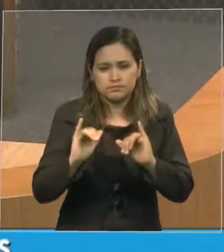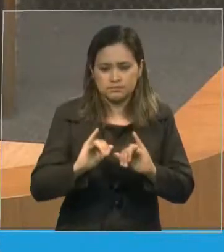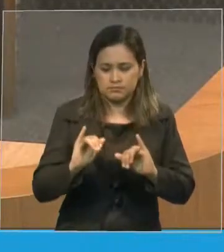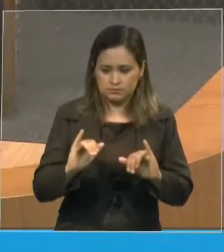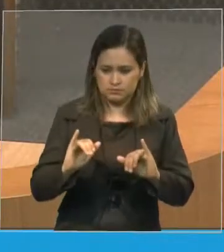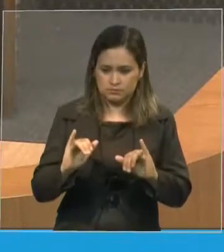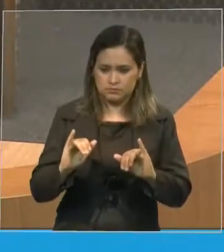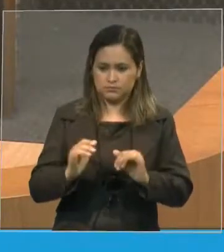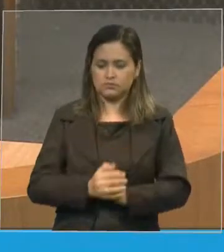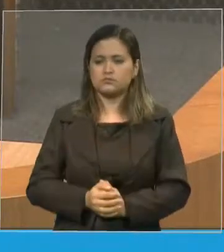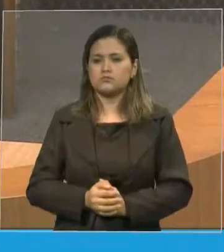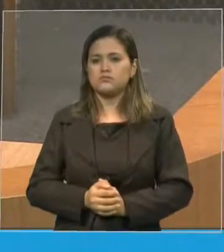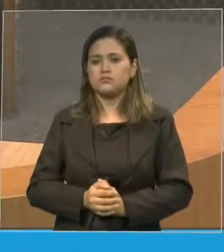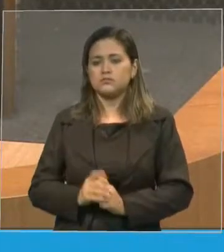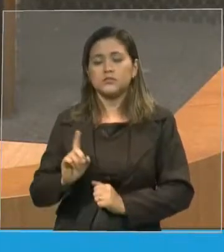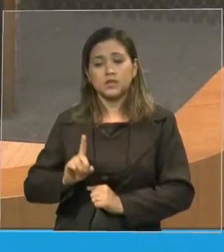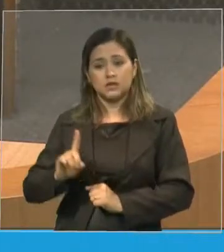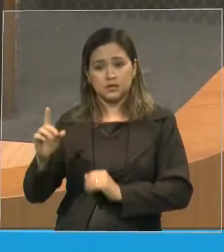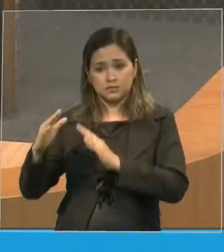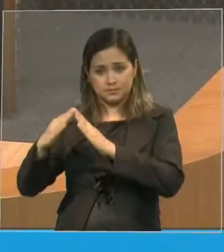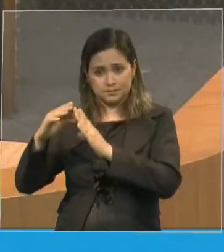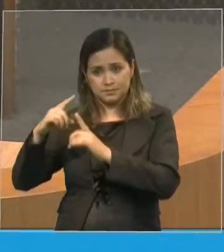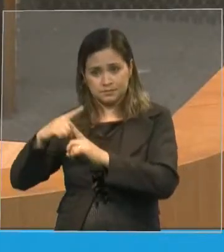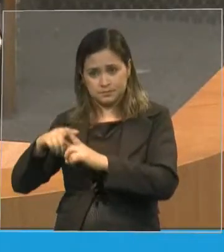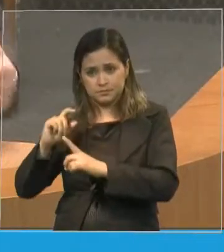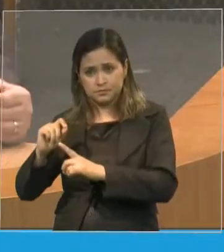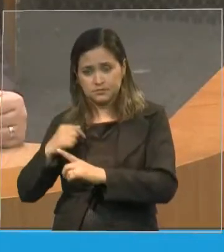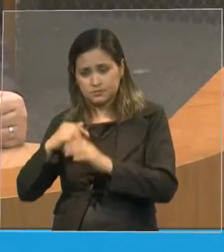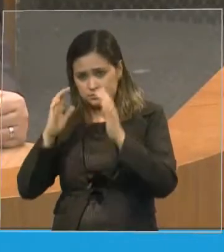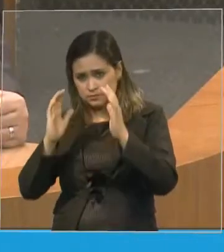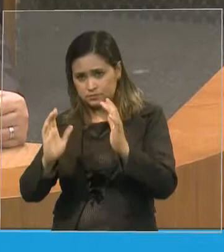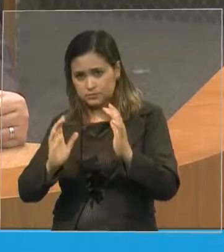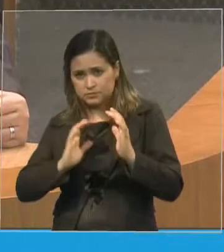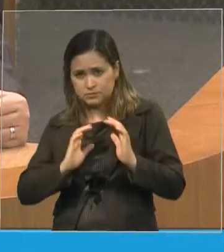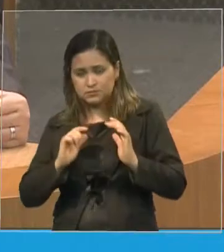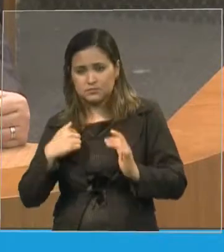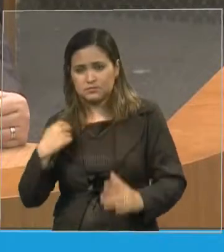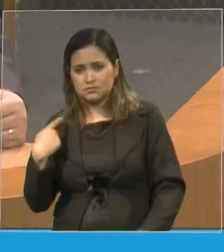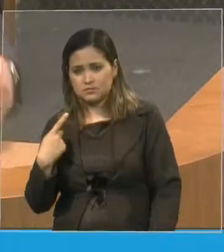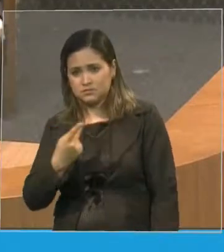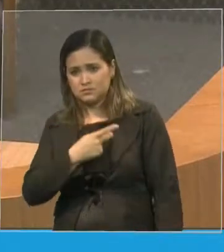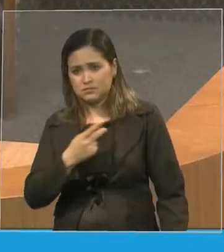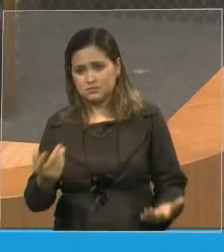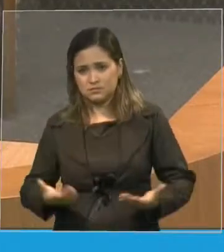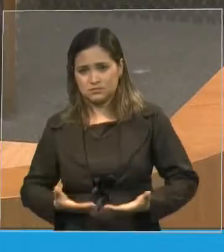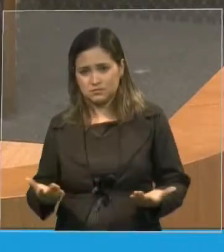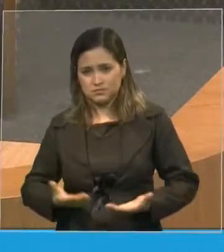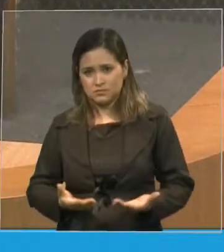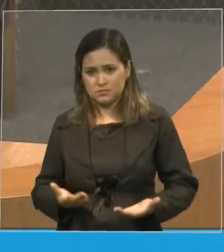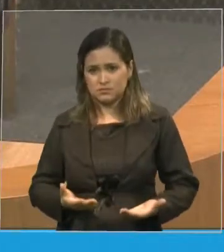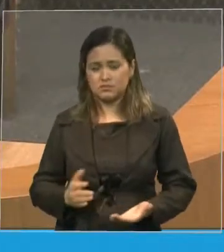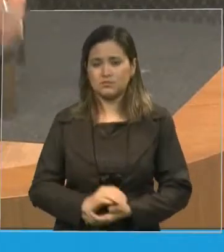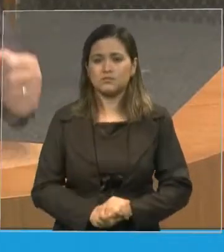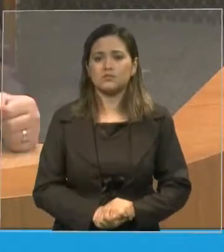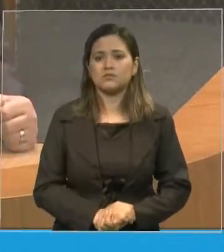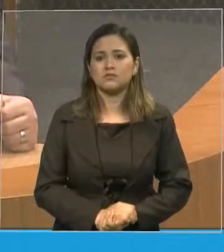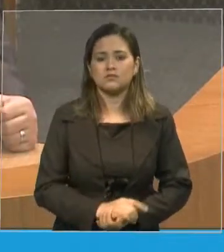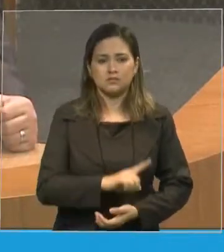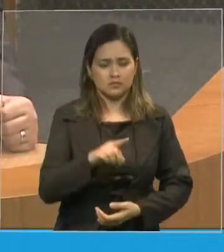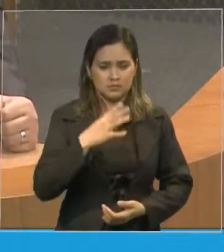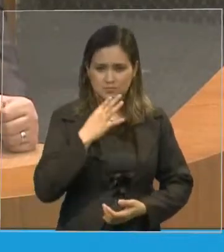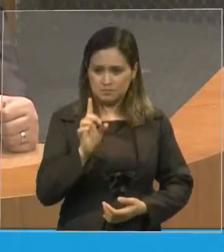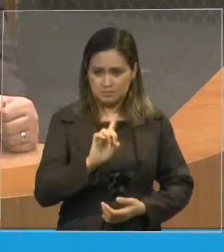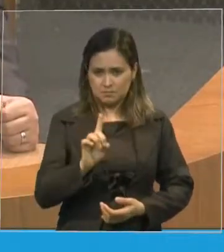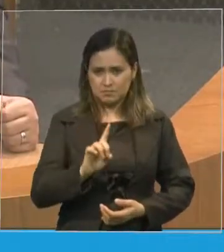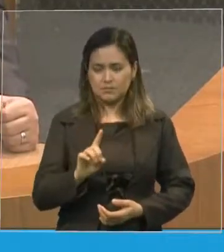da igreja, que eu tenho a honra de servir como pastor hoje. Os que não conhecem, por favor, cheguem a